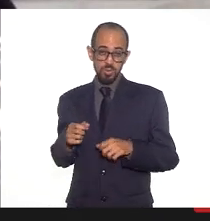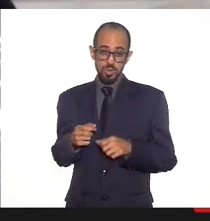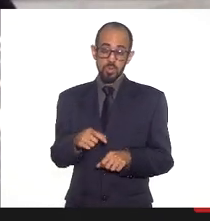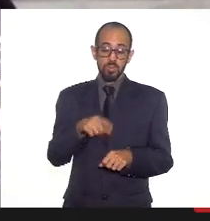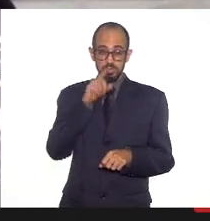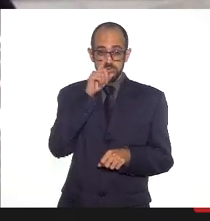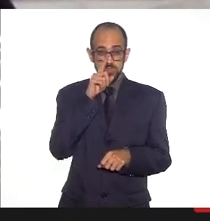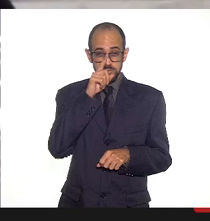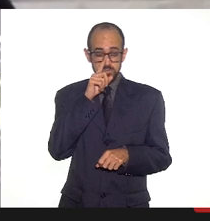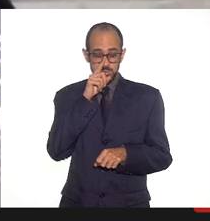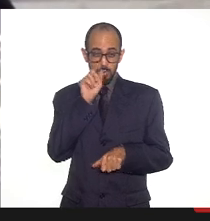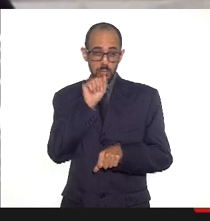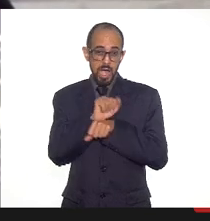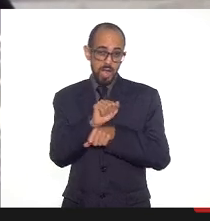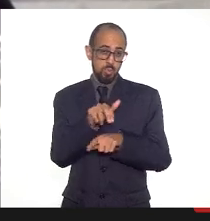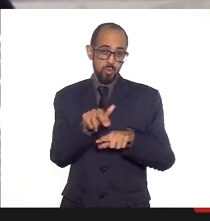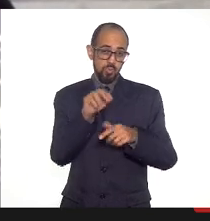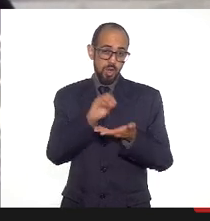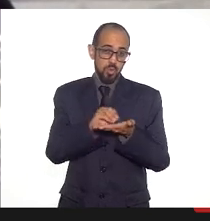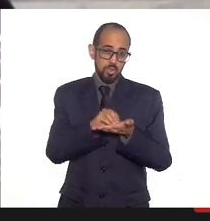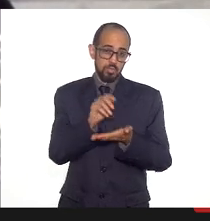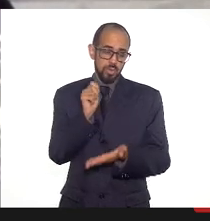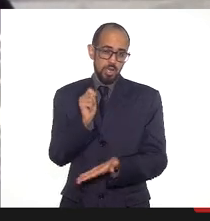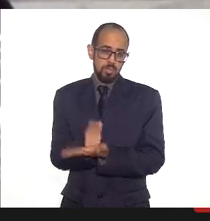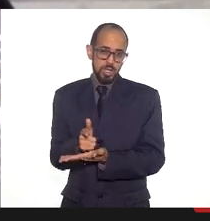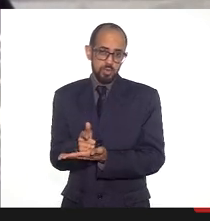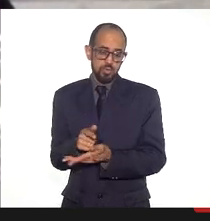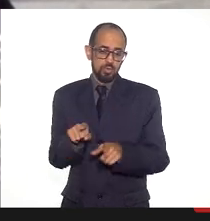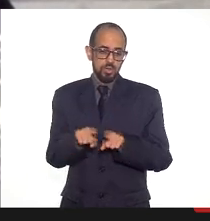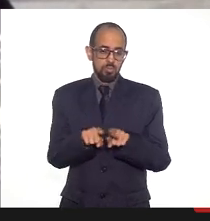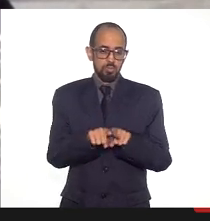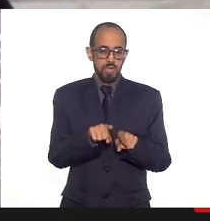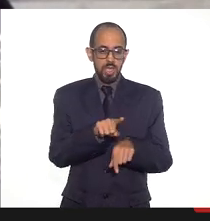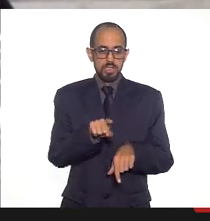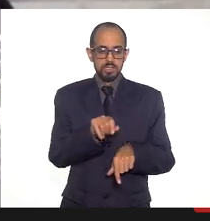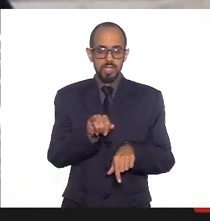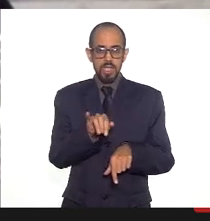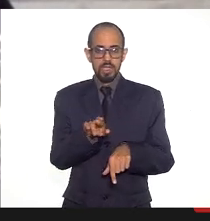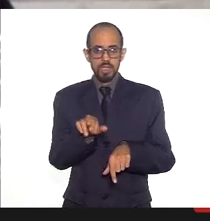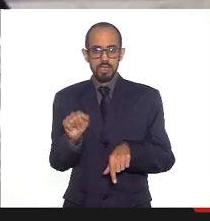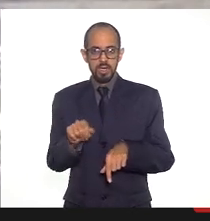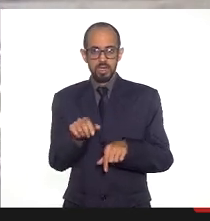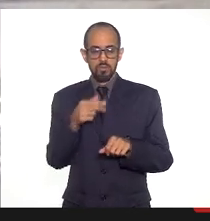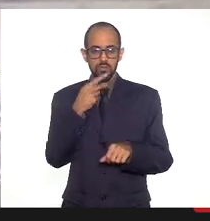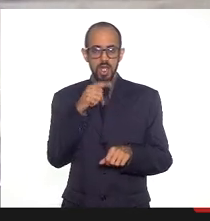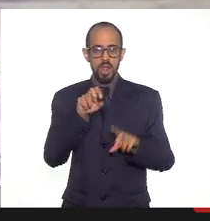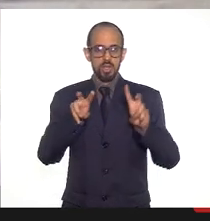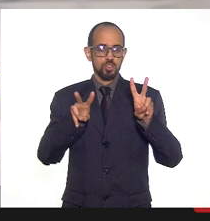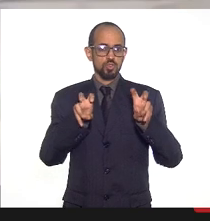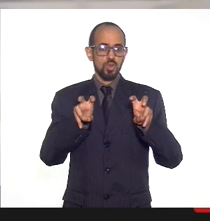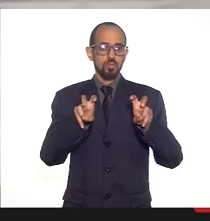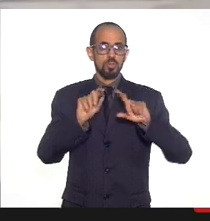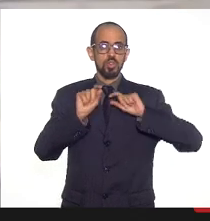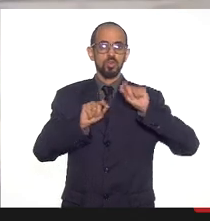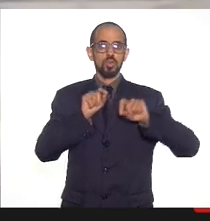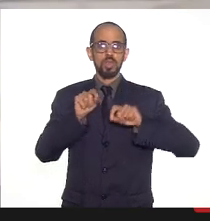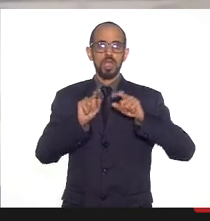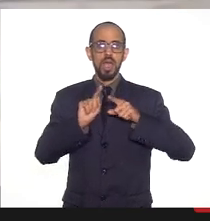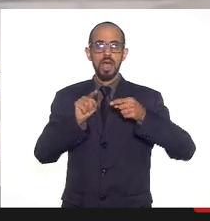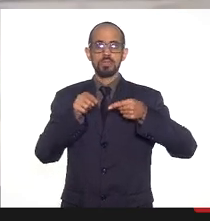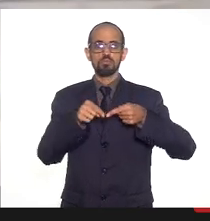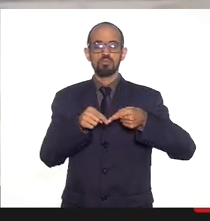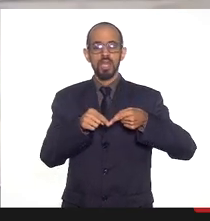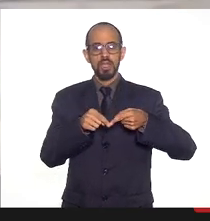colocando aí, e também a dona Zaira Costa falando aí sobre as metas, a